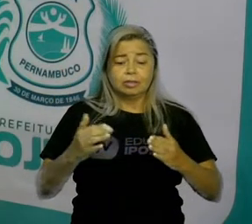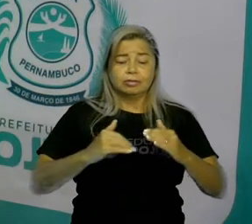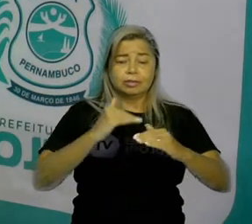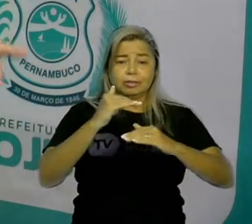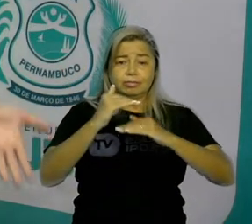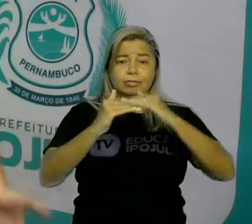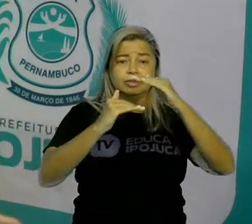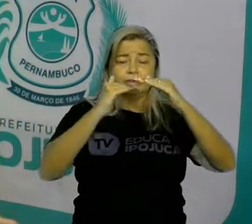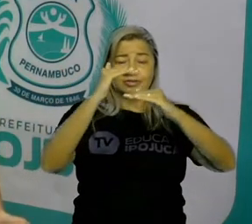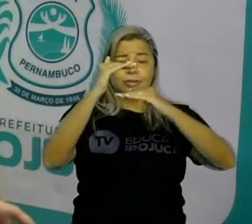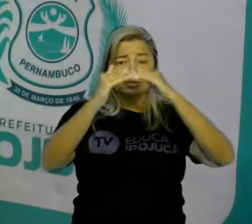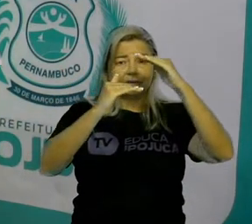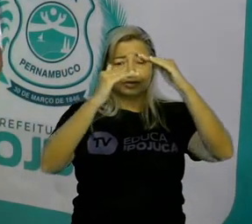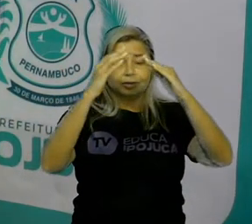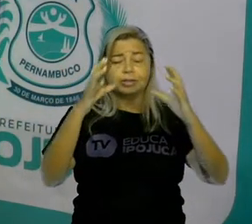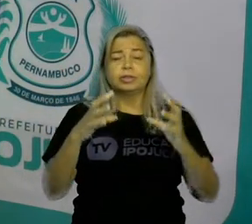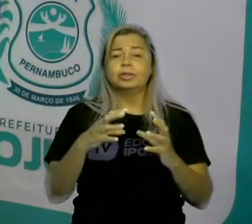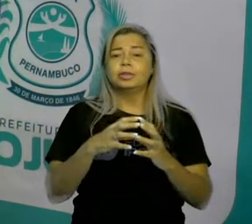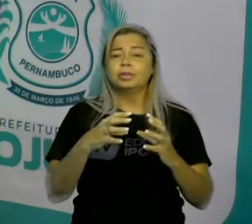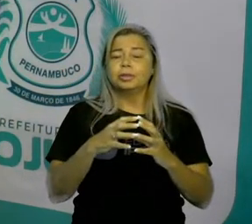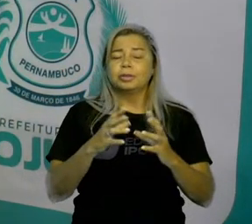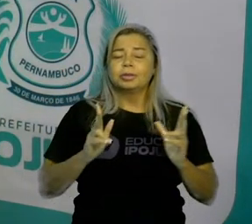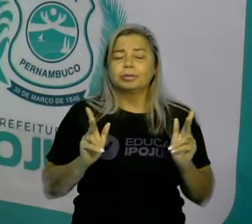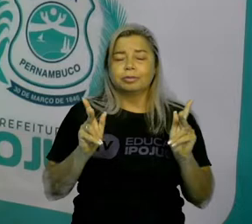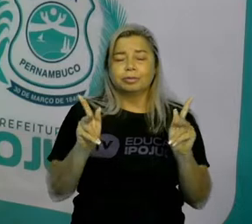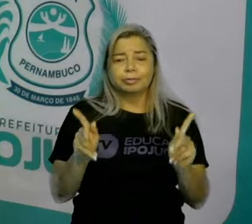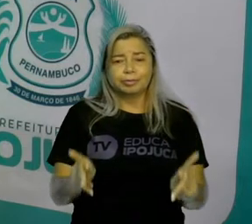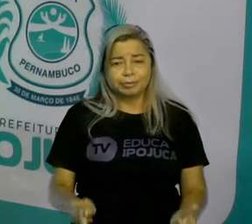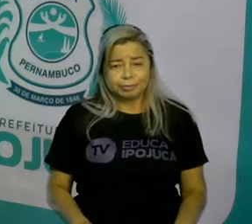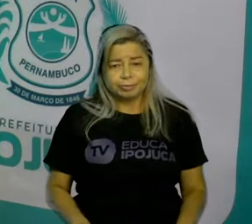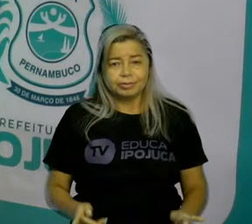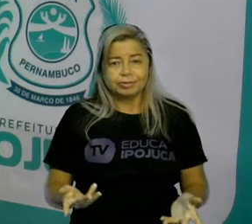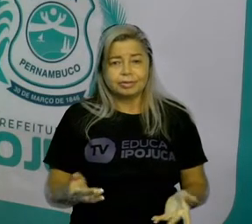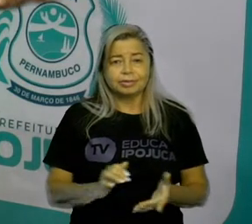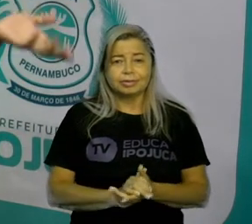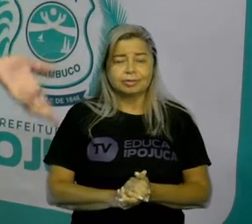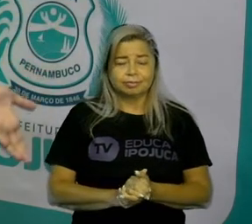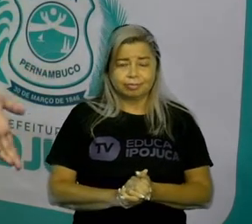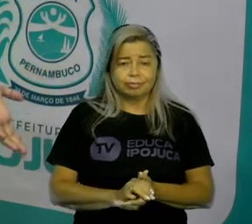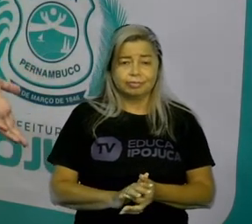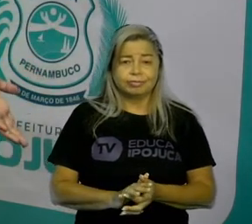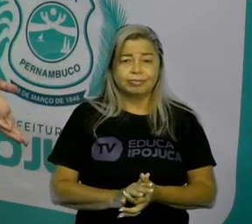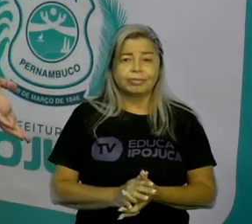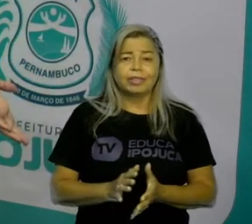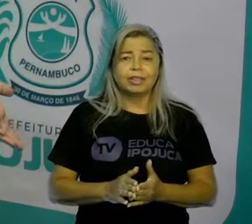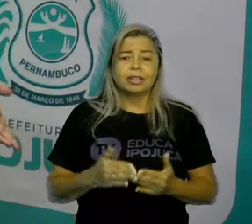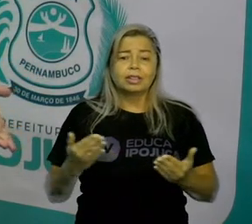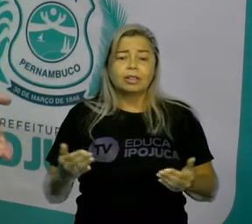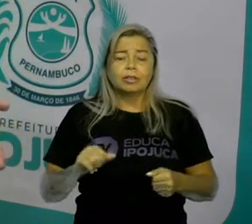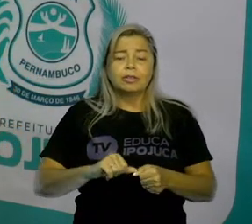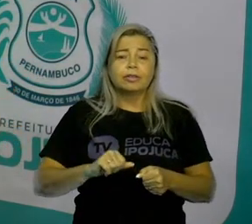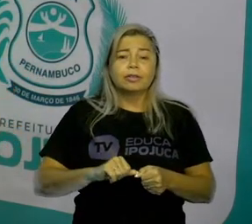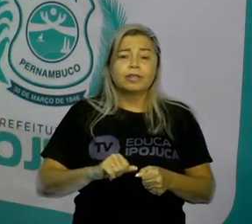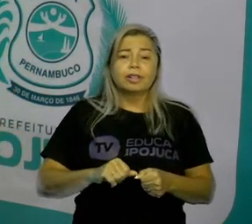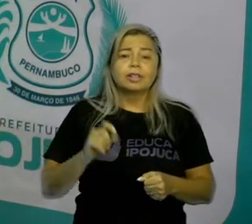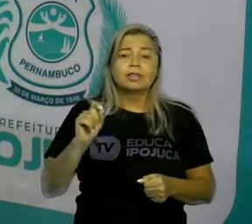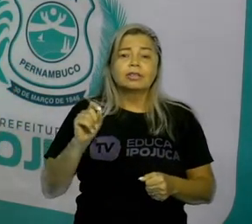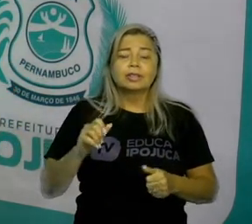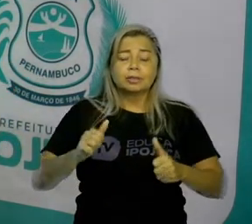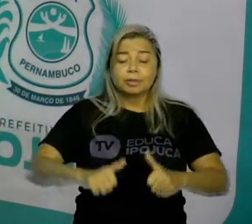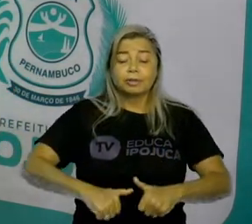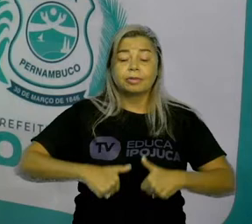pessoas, dos grupos humanos, que começaram a pensar o que fazer para melhorar a sua qualidade de vida.